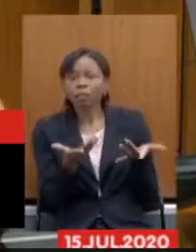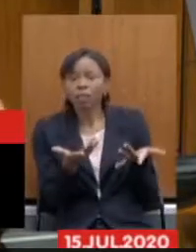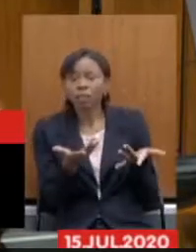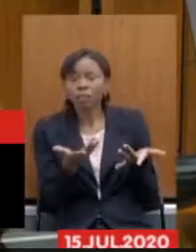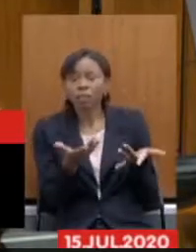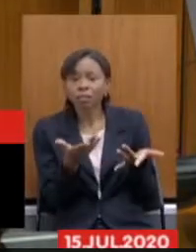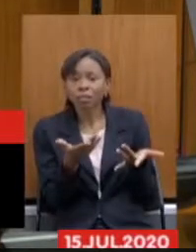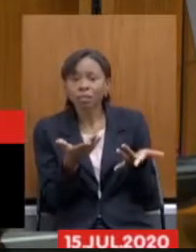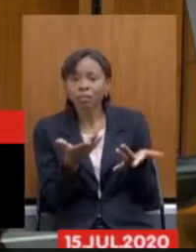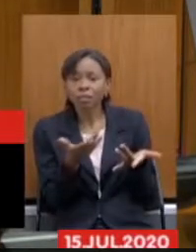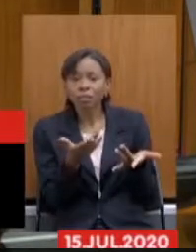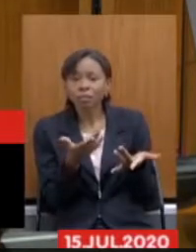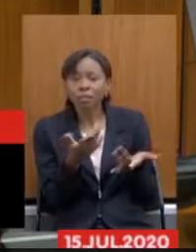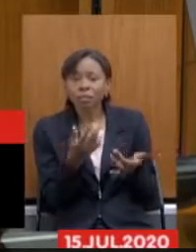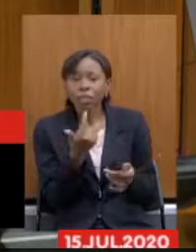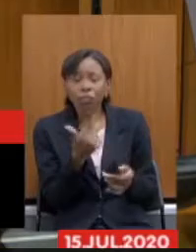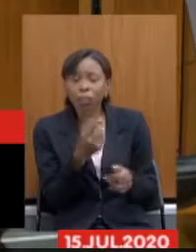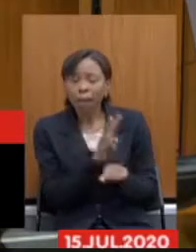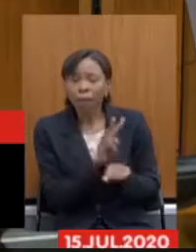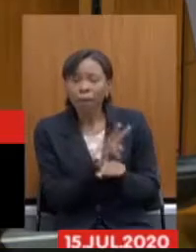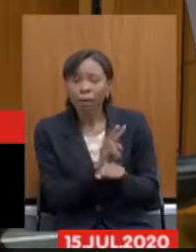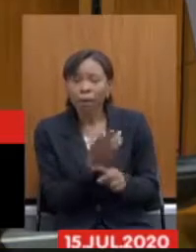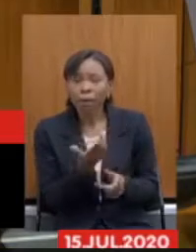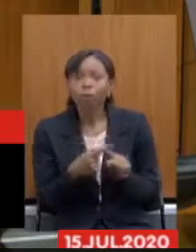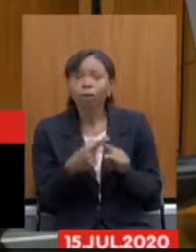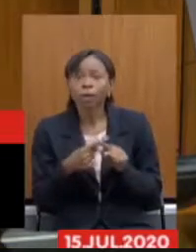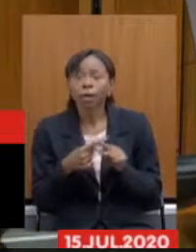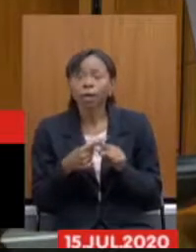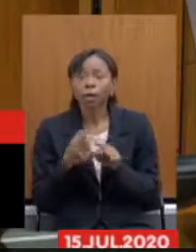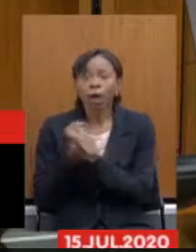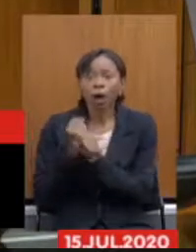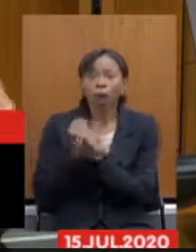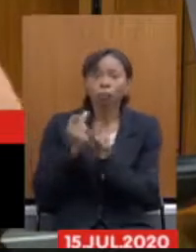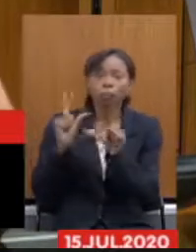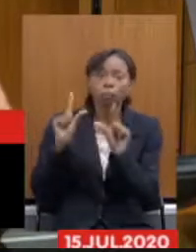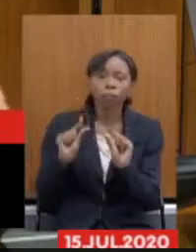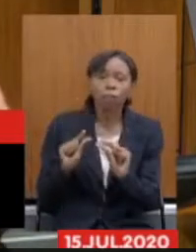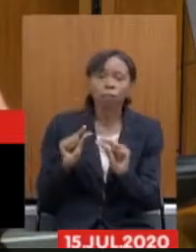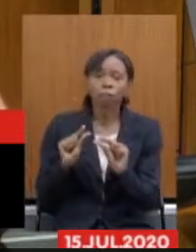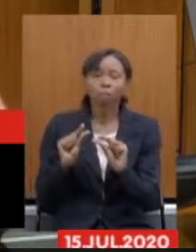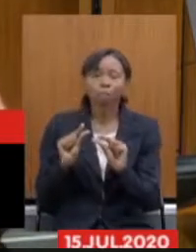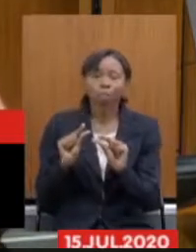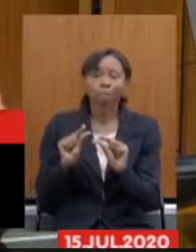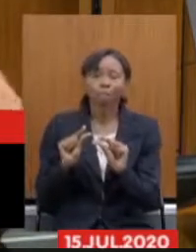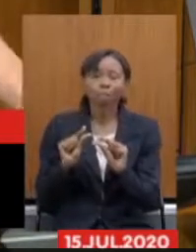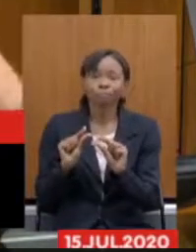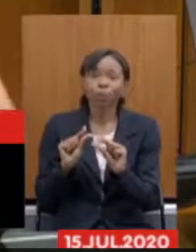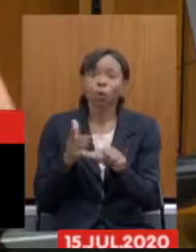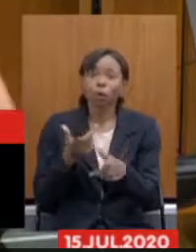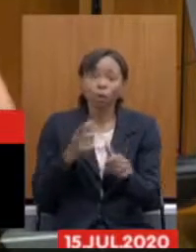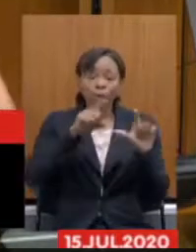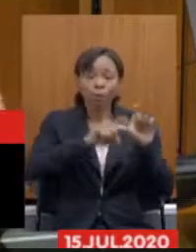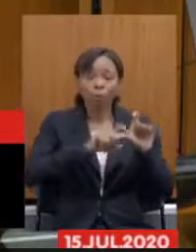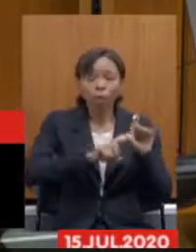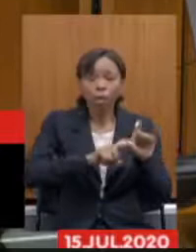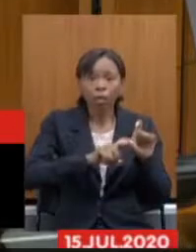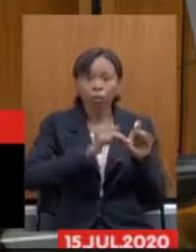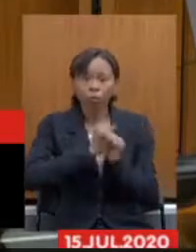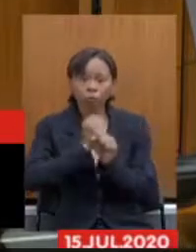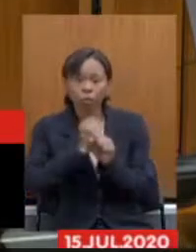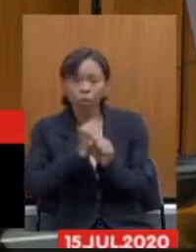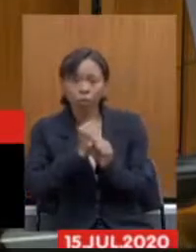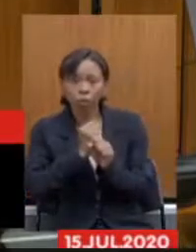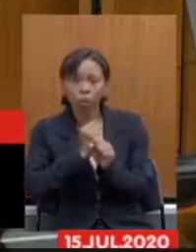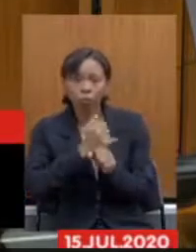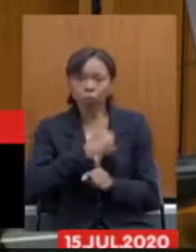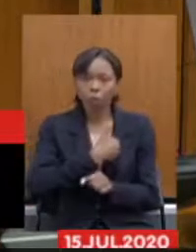redução drástica o tempo ele não é mais pelo tempo que seus dependentes tinham ele vai ter um tempo